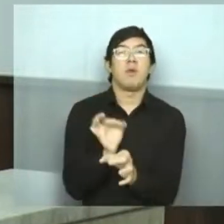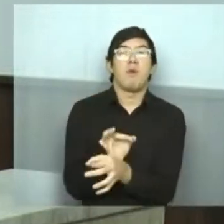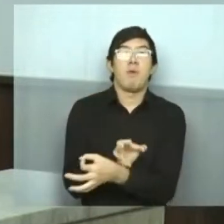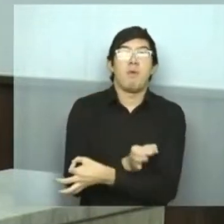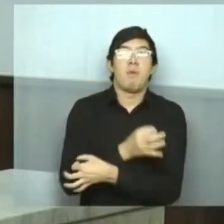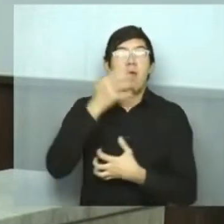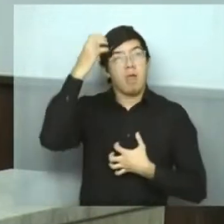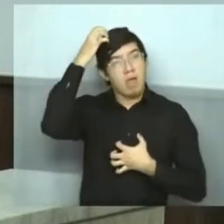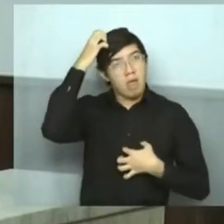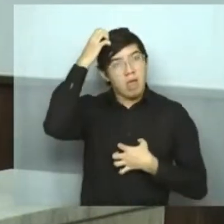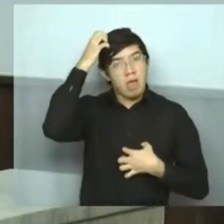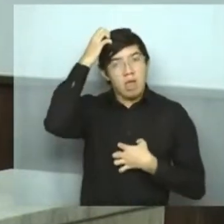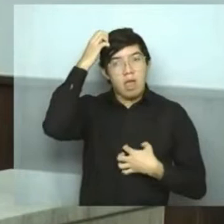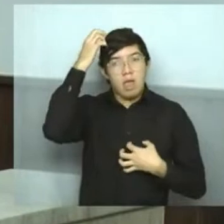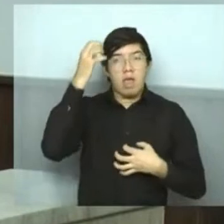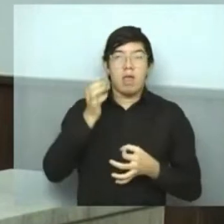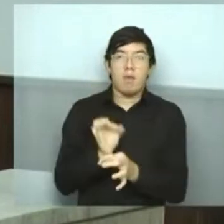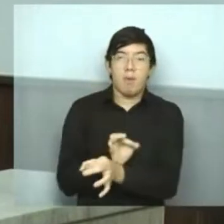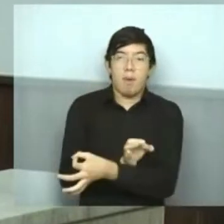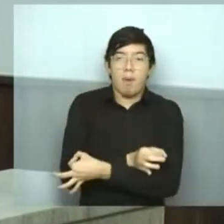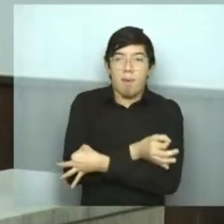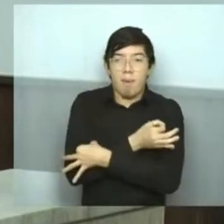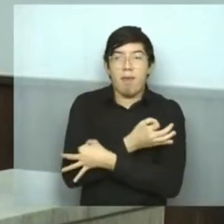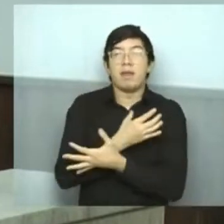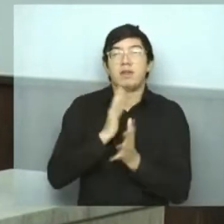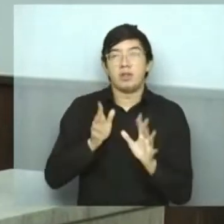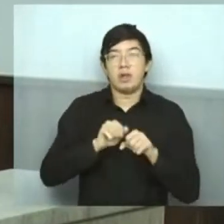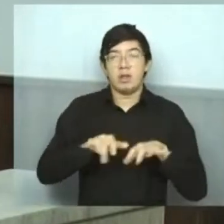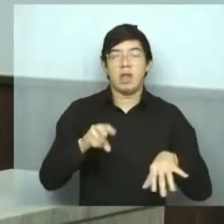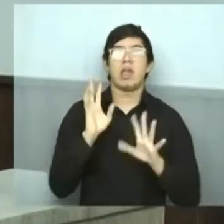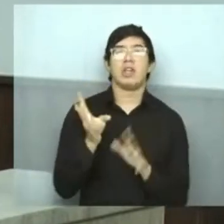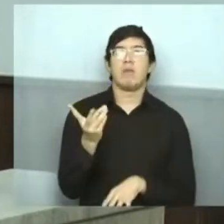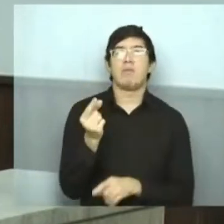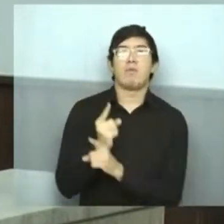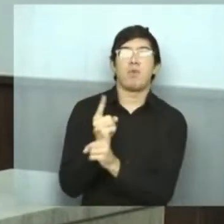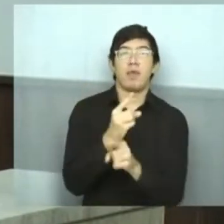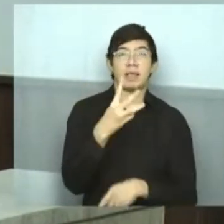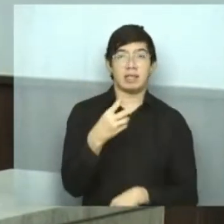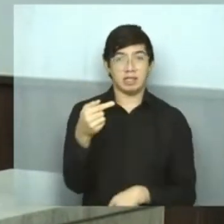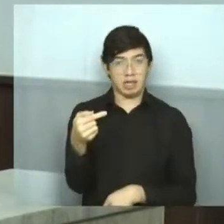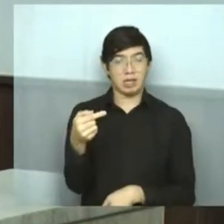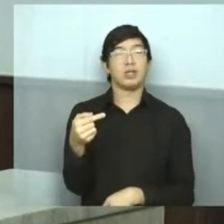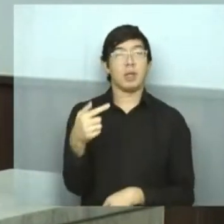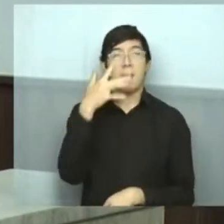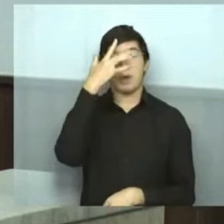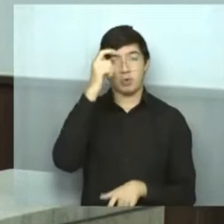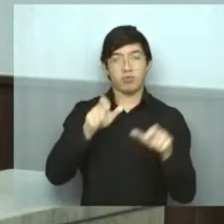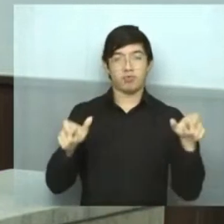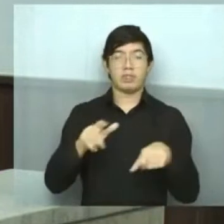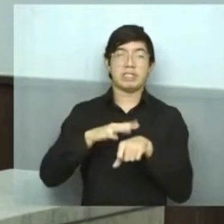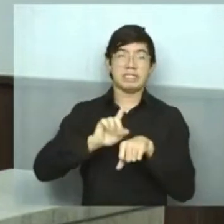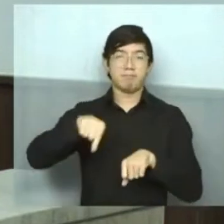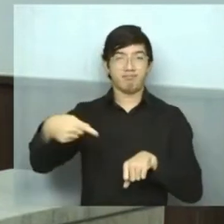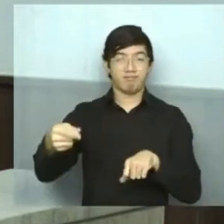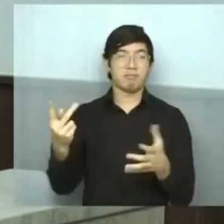popularmente como a varíola do macaco. Fortaleza já registra 37 casos desse surto de doença. A gente